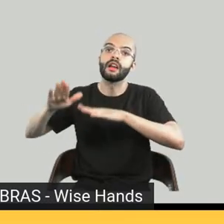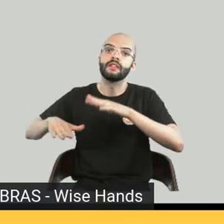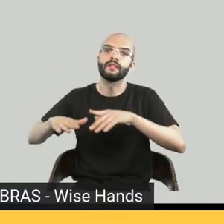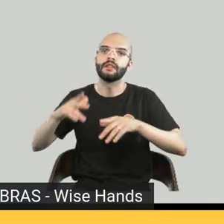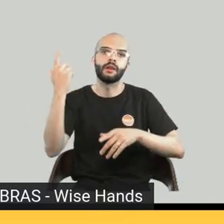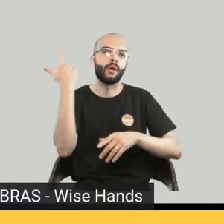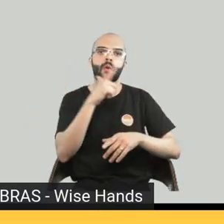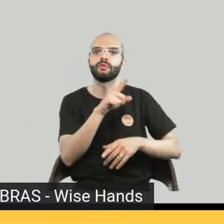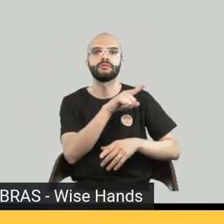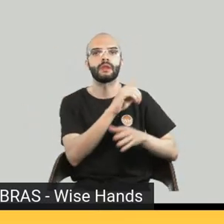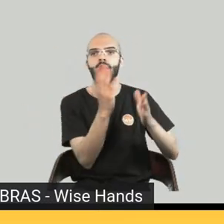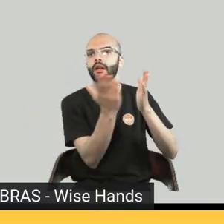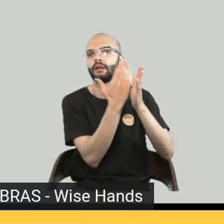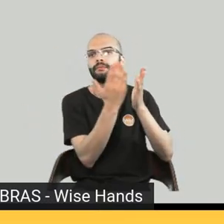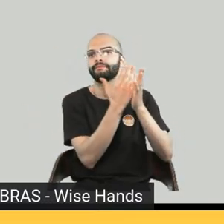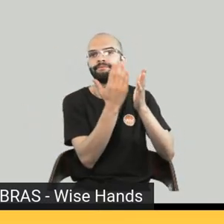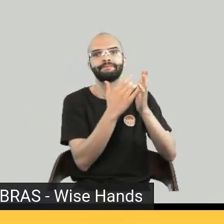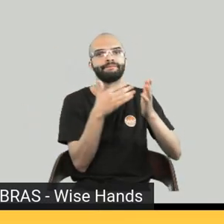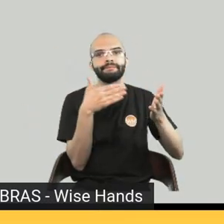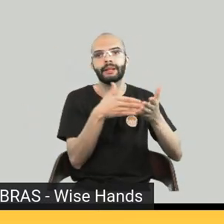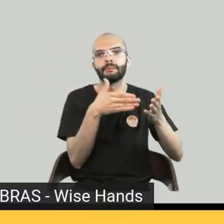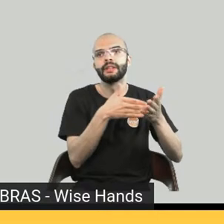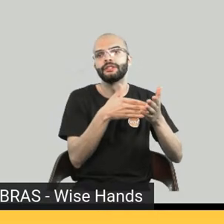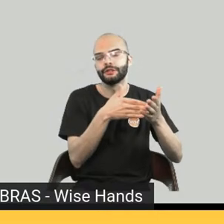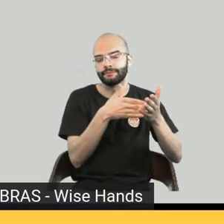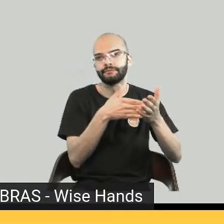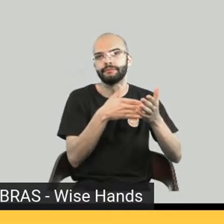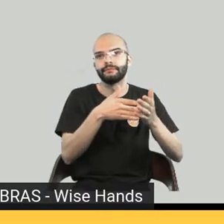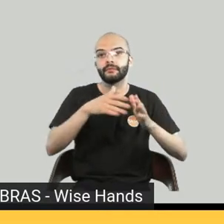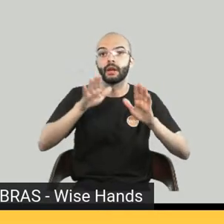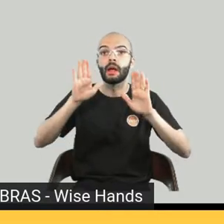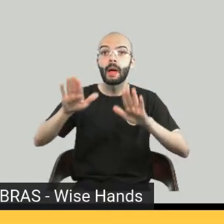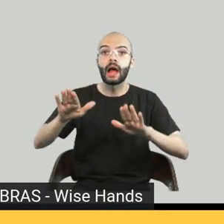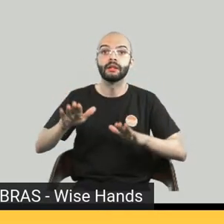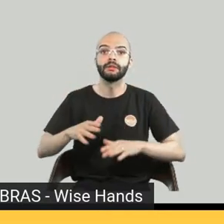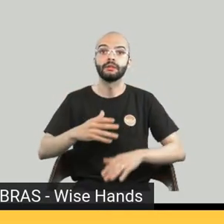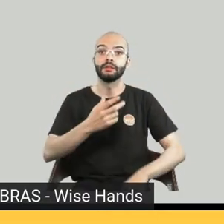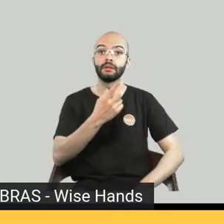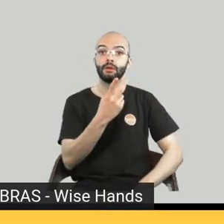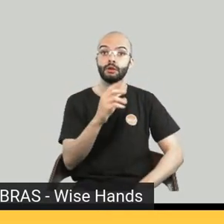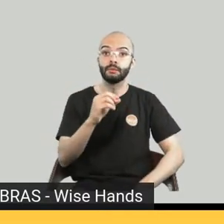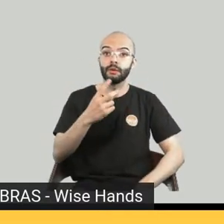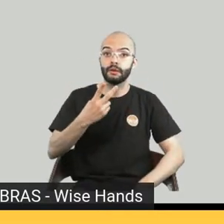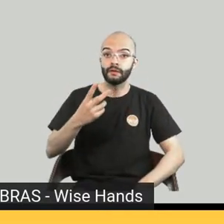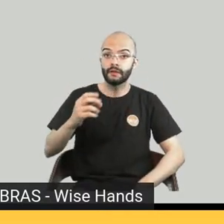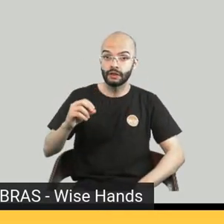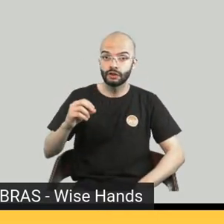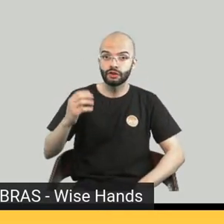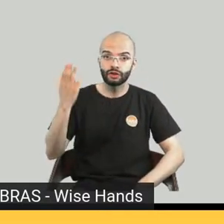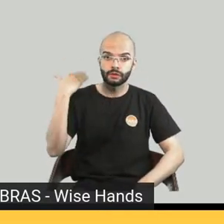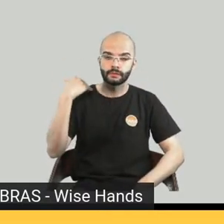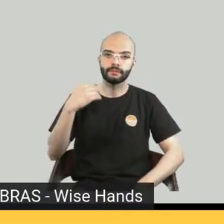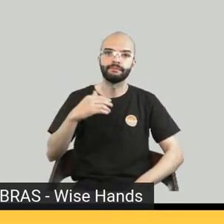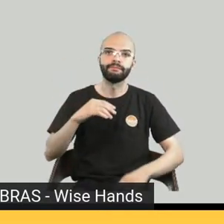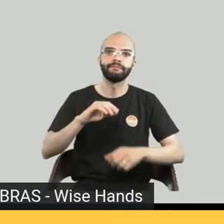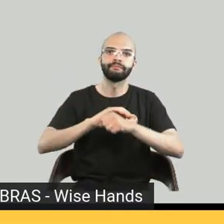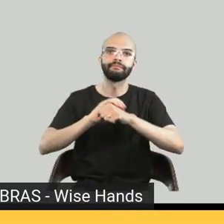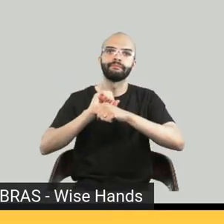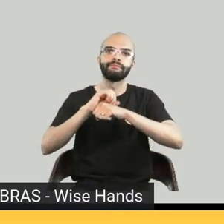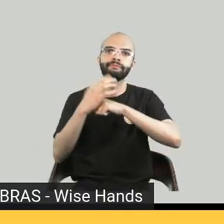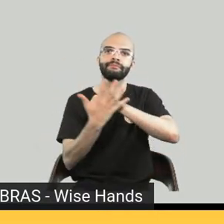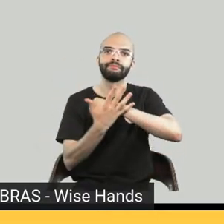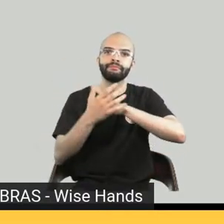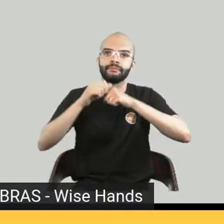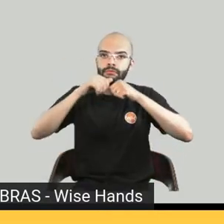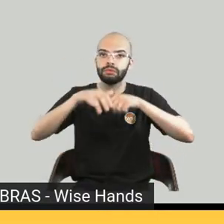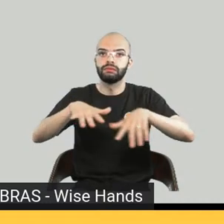E aí a gente chega a 2020, né? Pandemia, e até aí as vendas de e pelo menos na companhia, estavam crescendo num